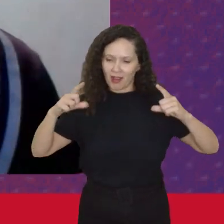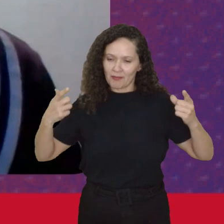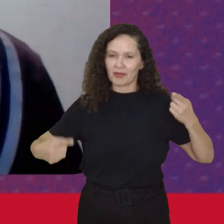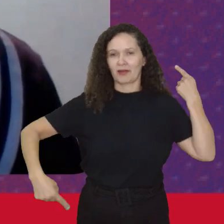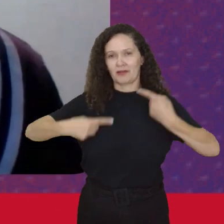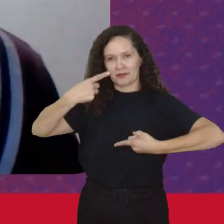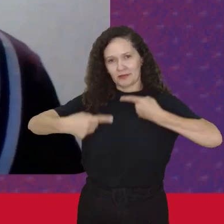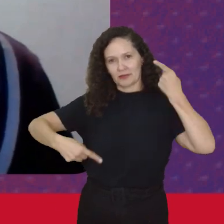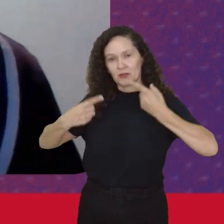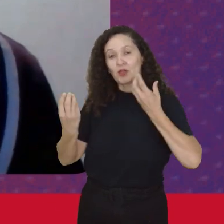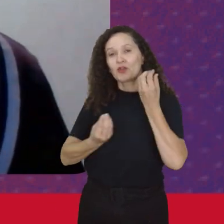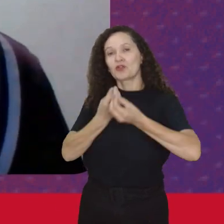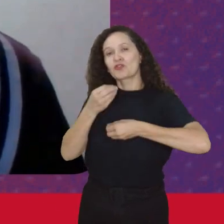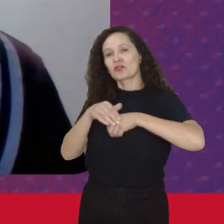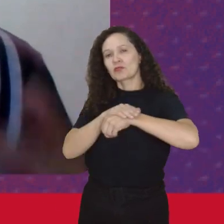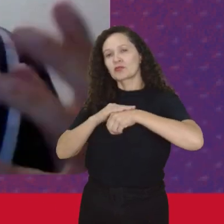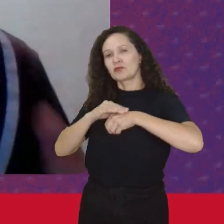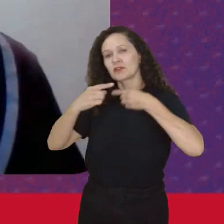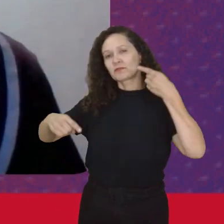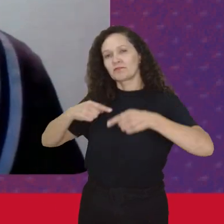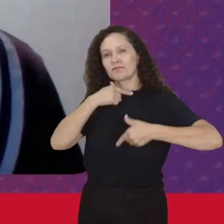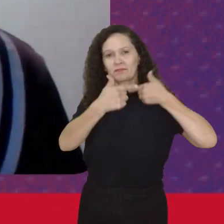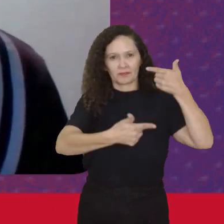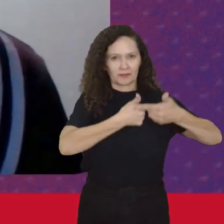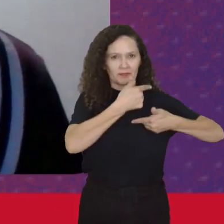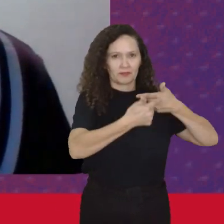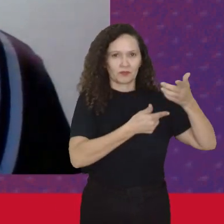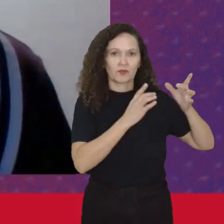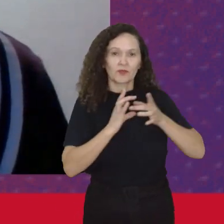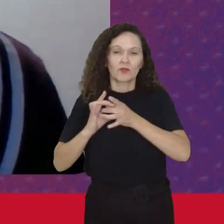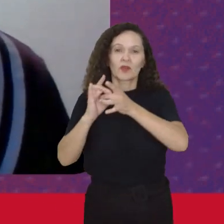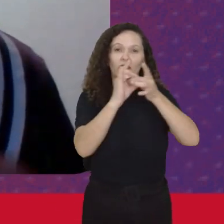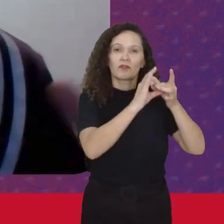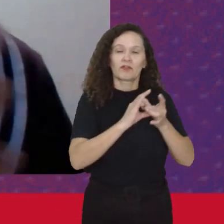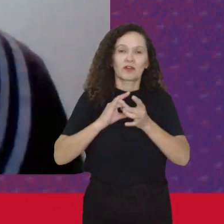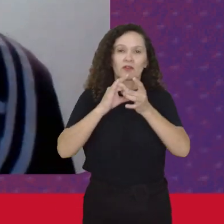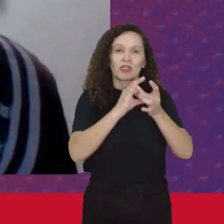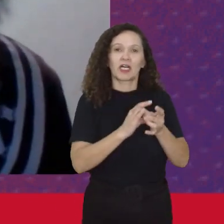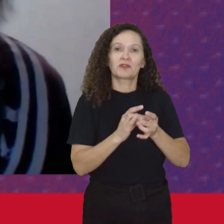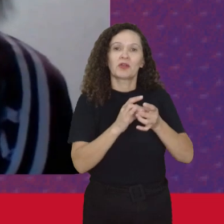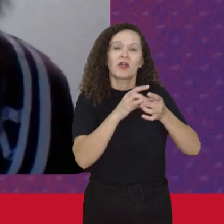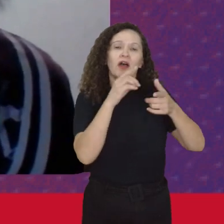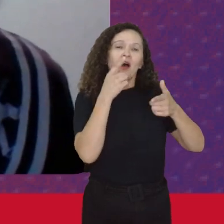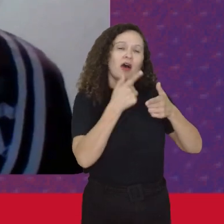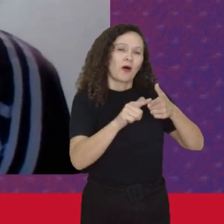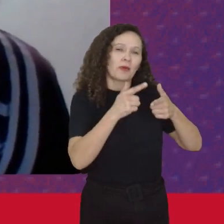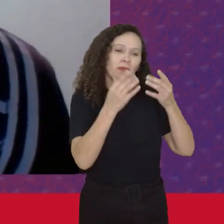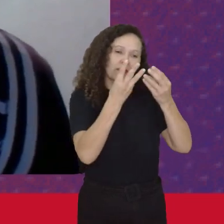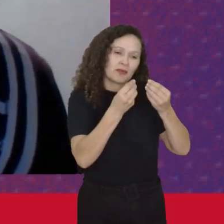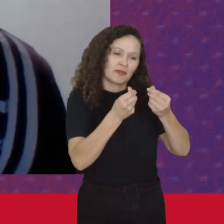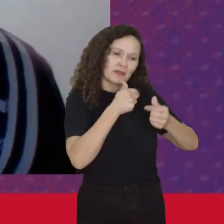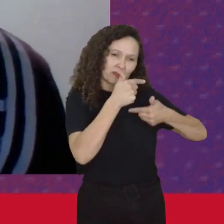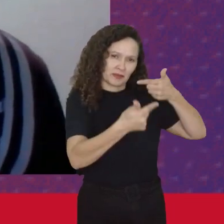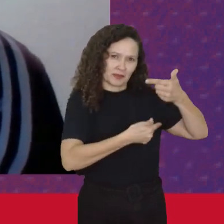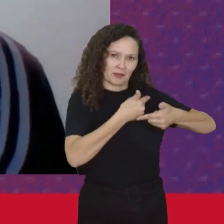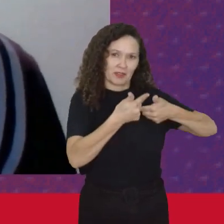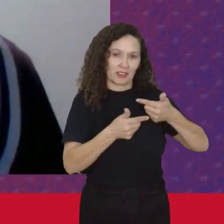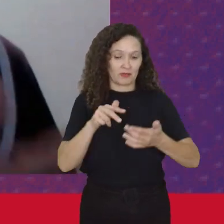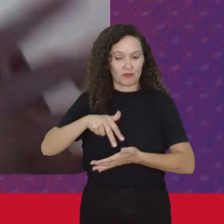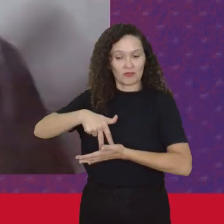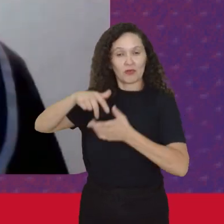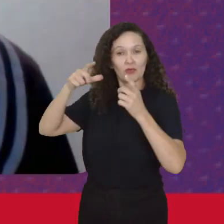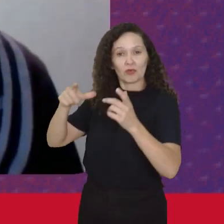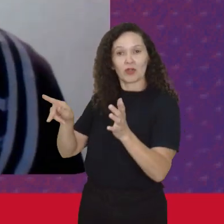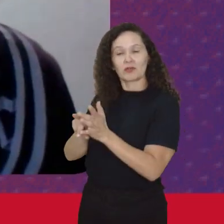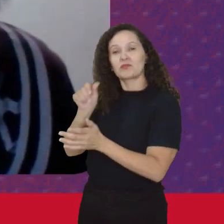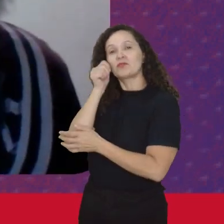De como é Que a gente faz O debate Da classe Vinculado A essa dimensão Da precarização E olhando O que é Esse lugar Nosso Das mulheres